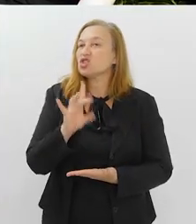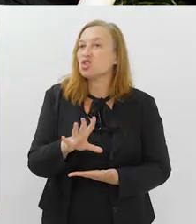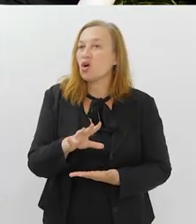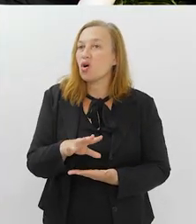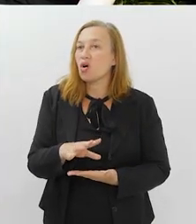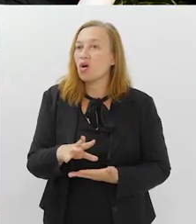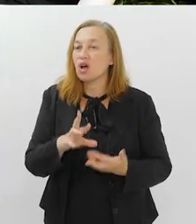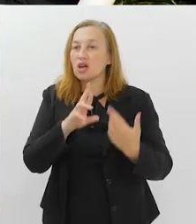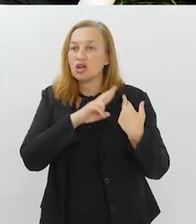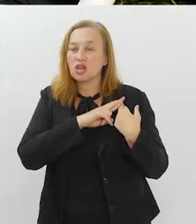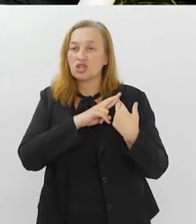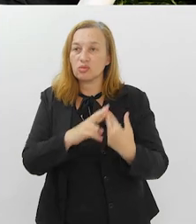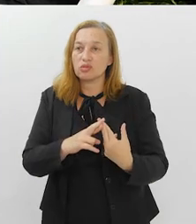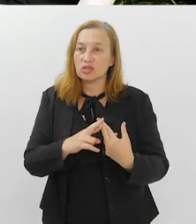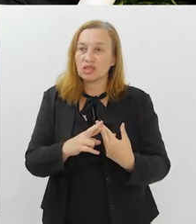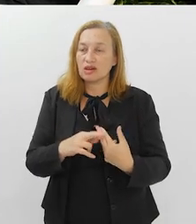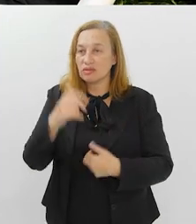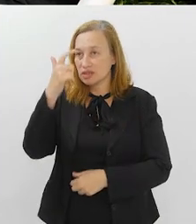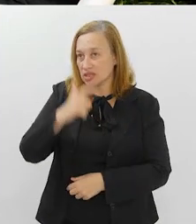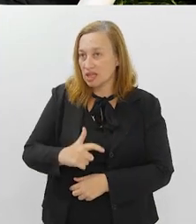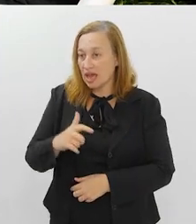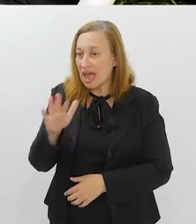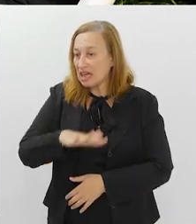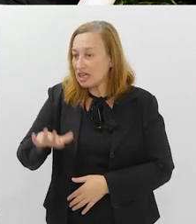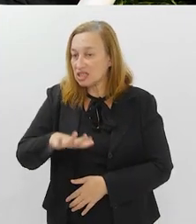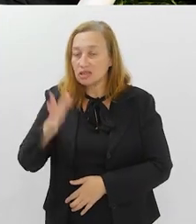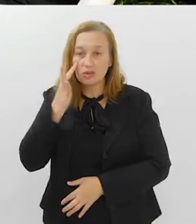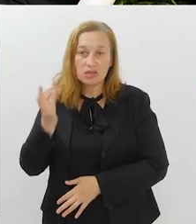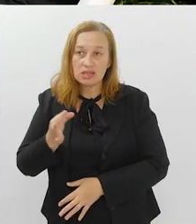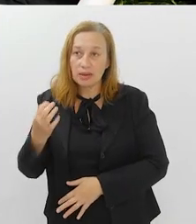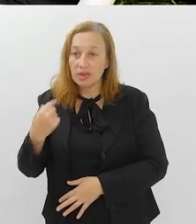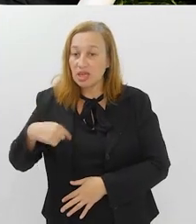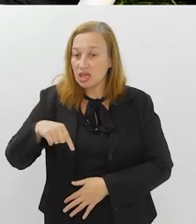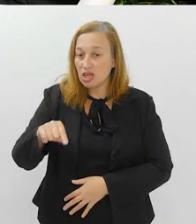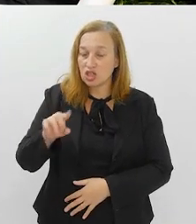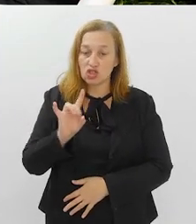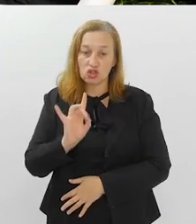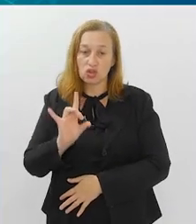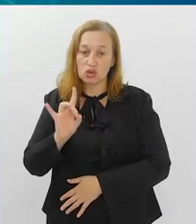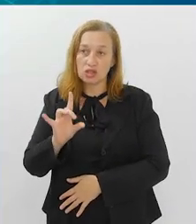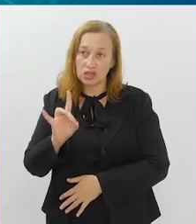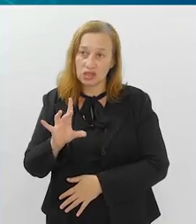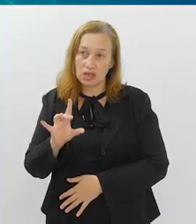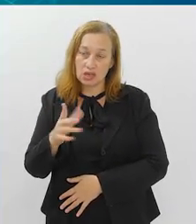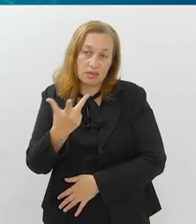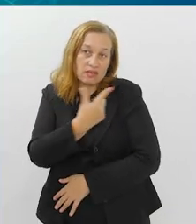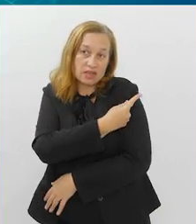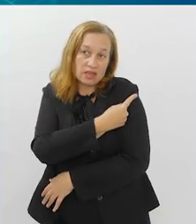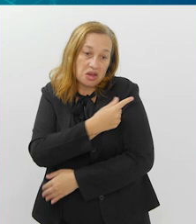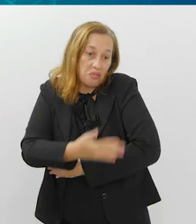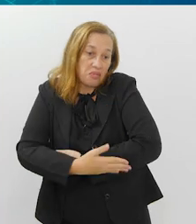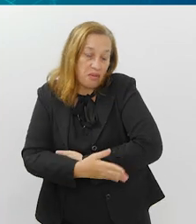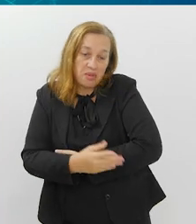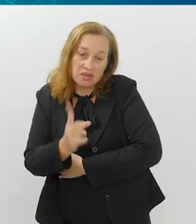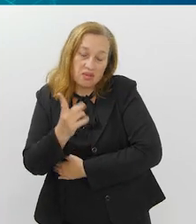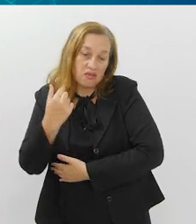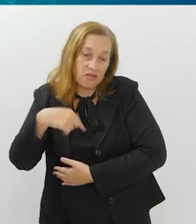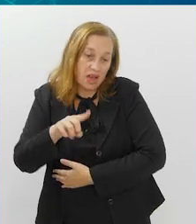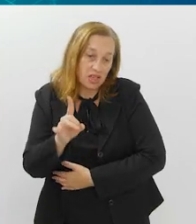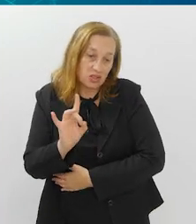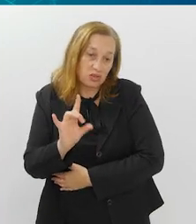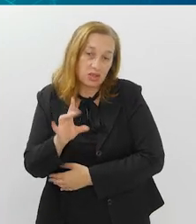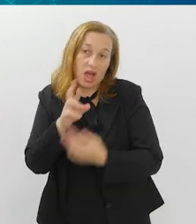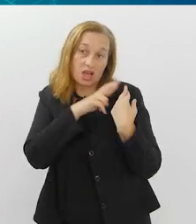é só você ser responsável porque a criança não sabe ir sozinha para o posto, né, tem que alguém levá-la, uma criança, um bebê não vai sozinho.